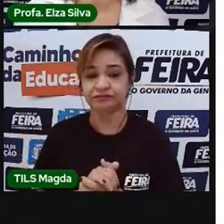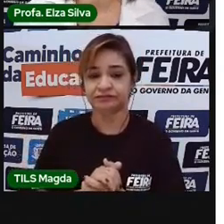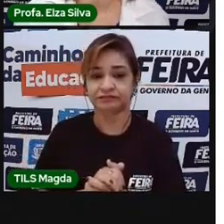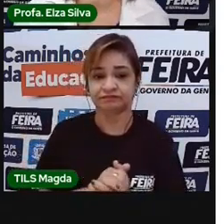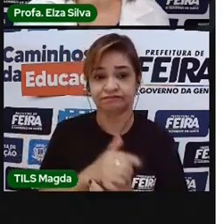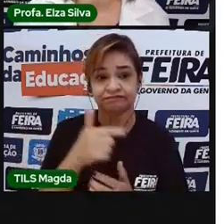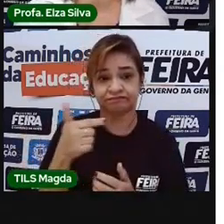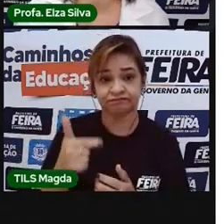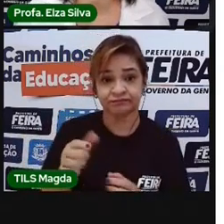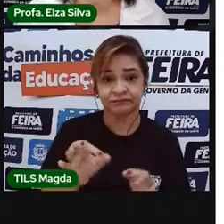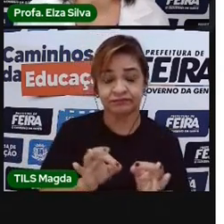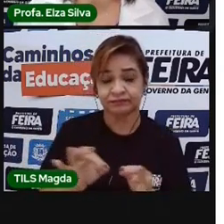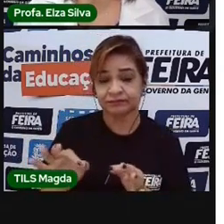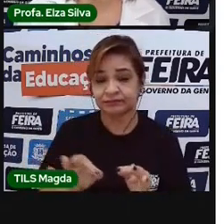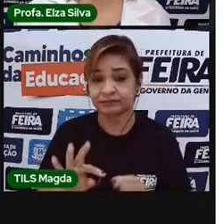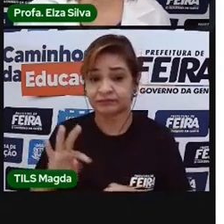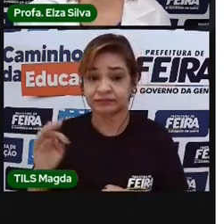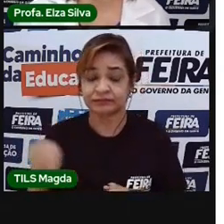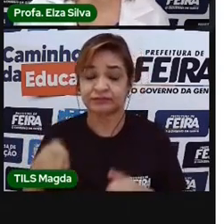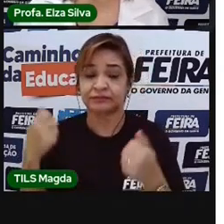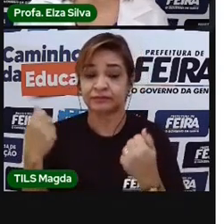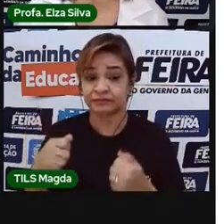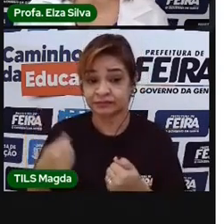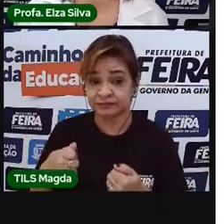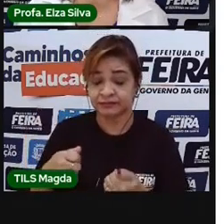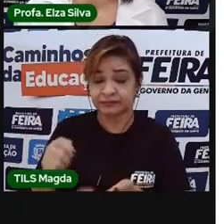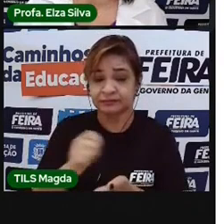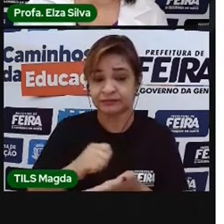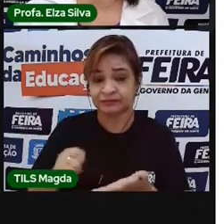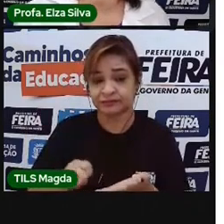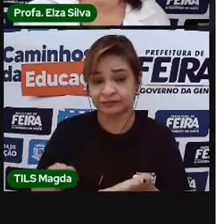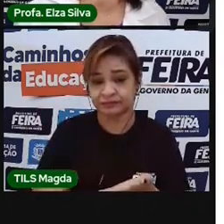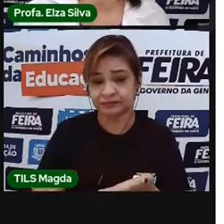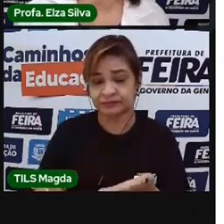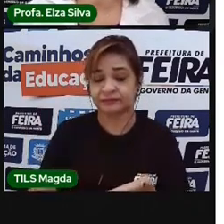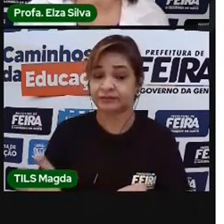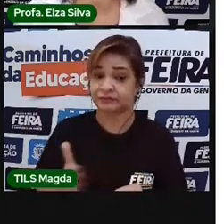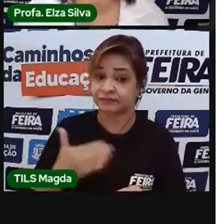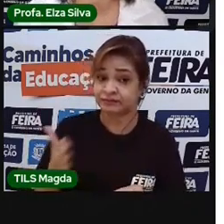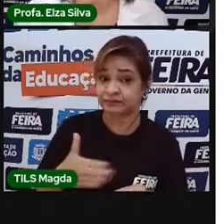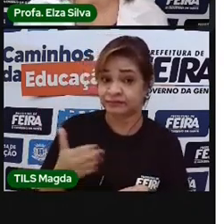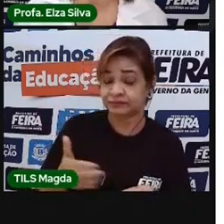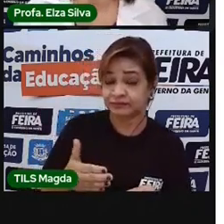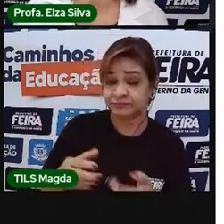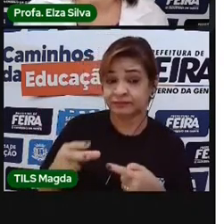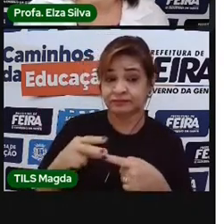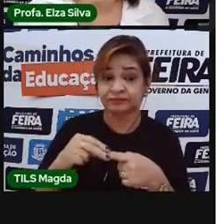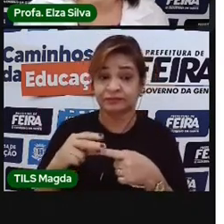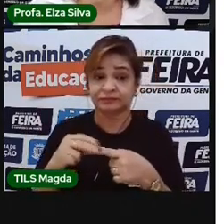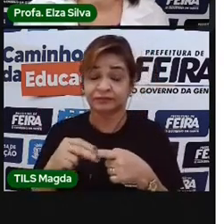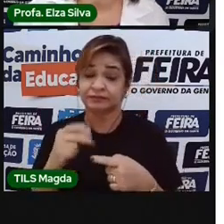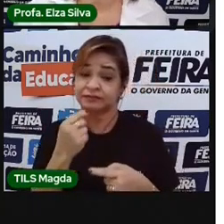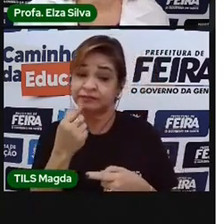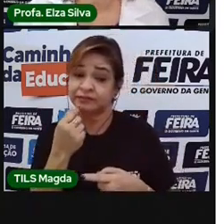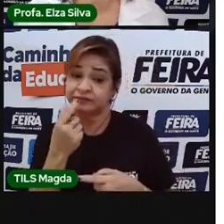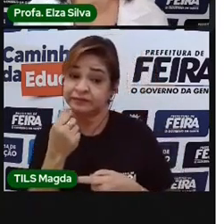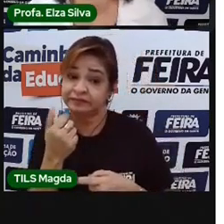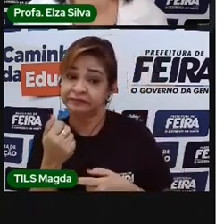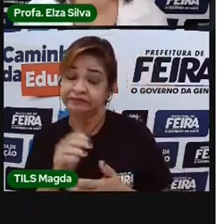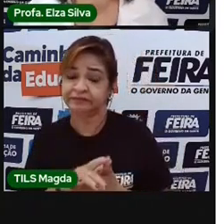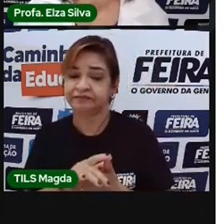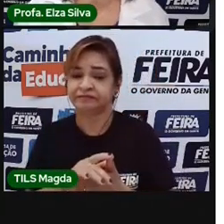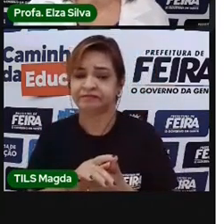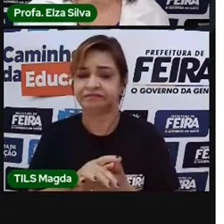Separe os materiais necessários para fazer anotações. O caderno, a caneta, o lápis, a